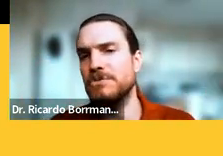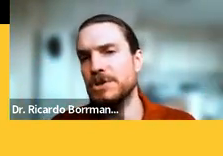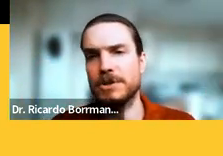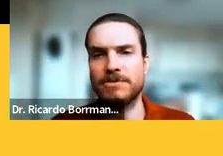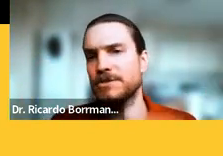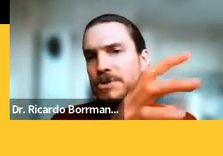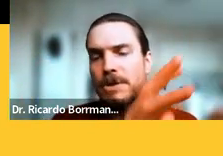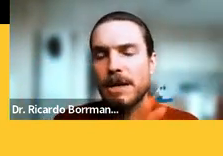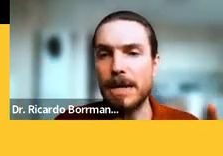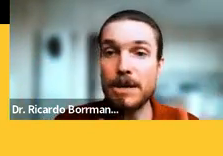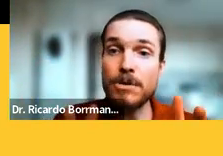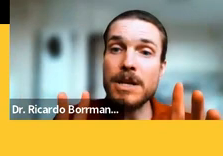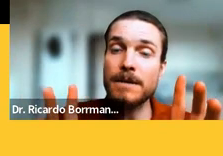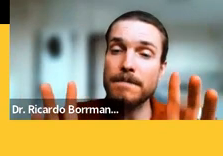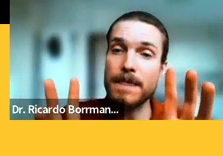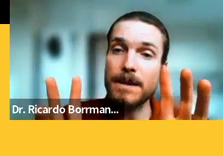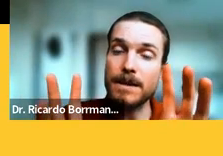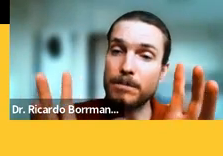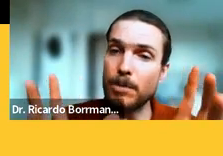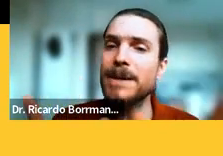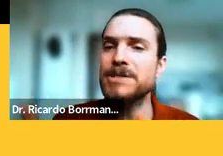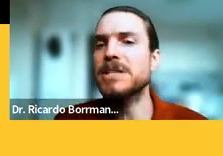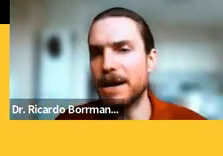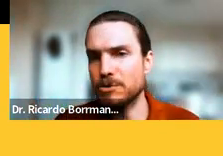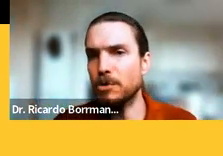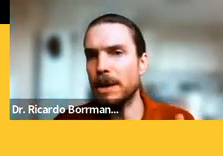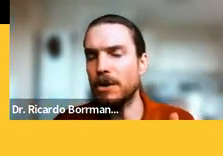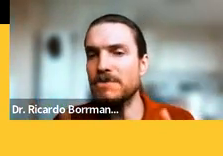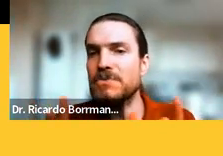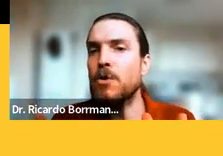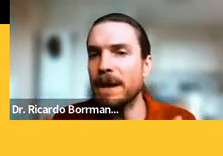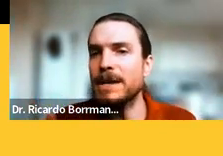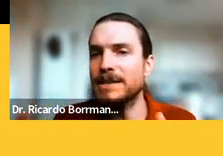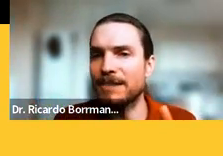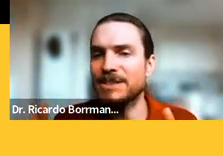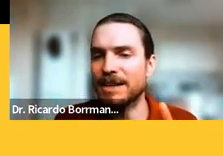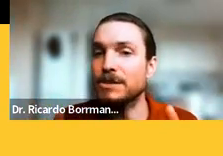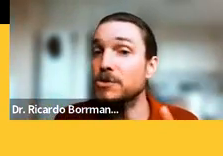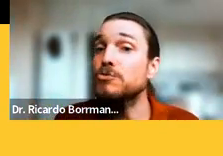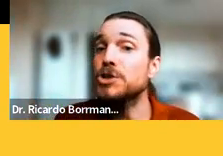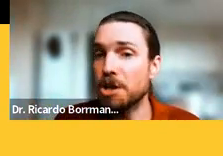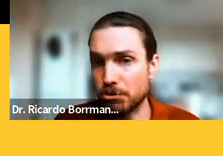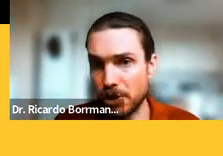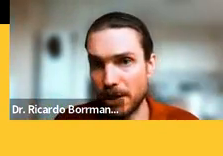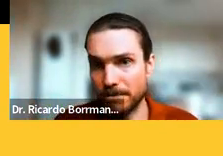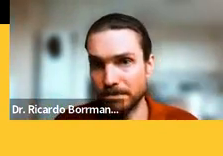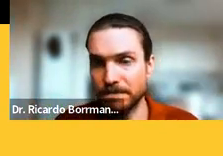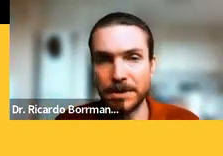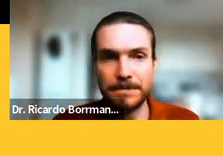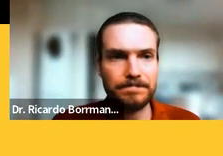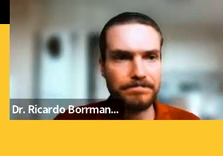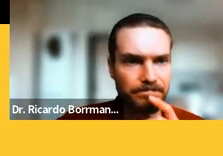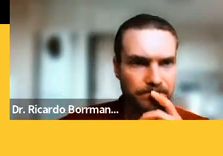fase positivista, fase não sei o e eu queria problematizar isso um pouco melhor e ver como é que ele estava tratando isso nos textos dele.